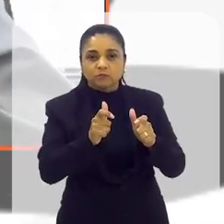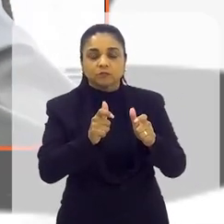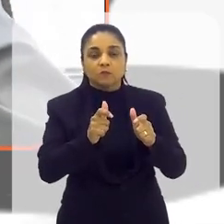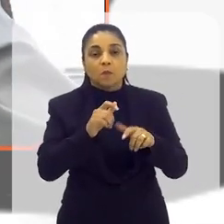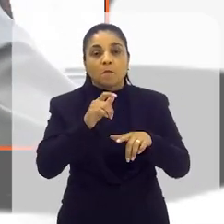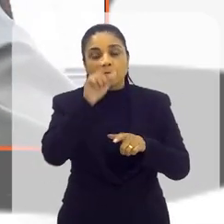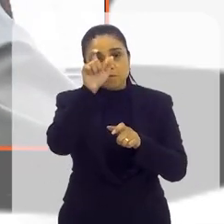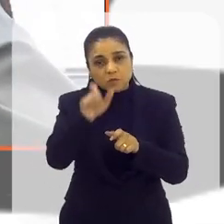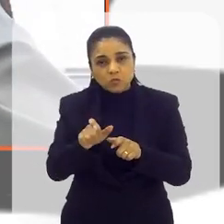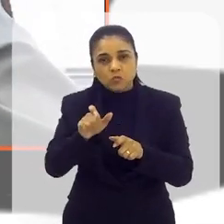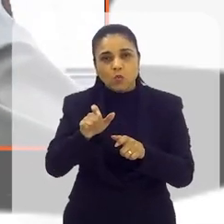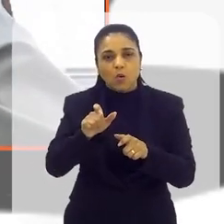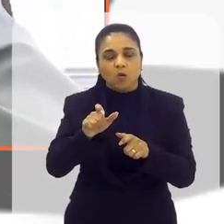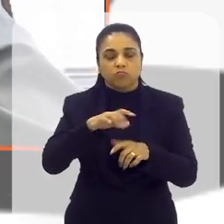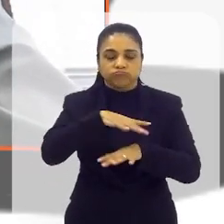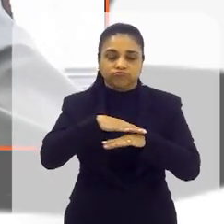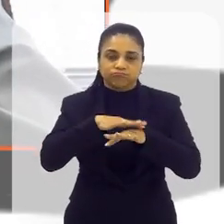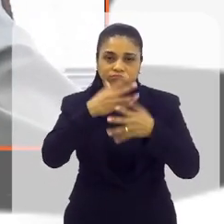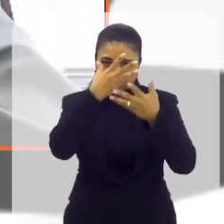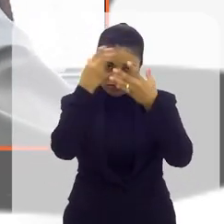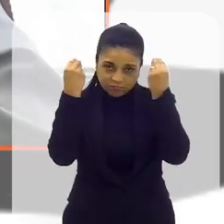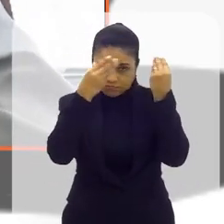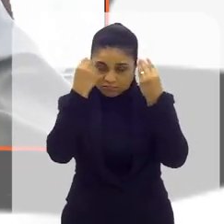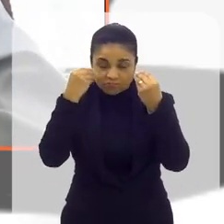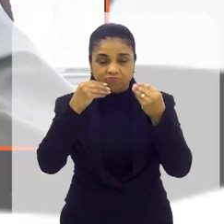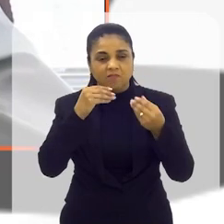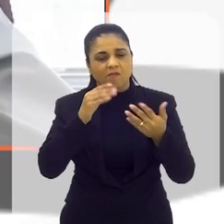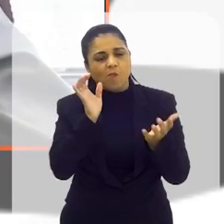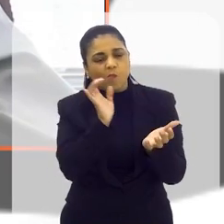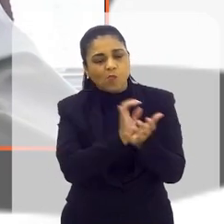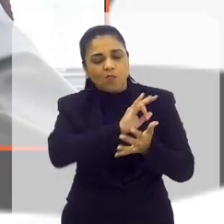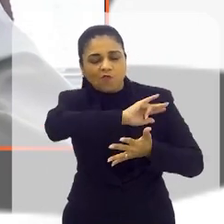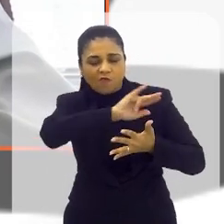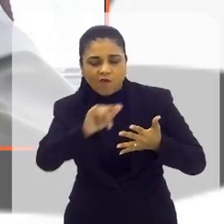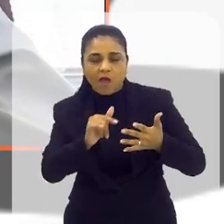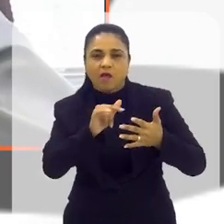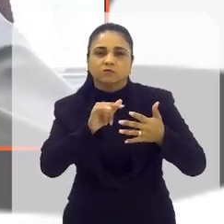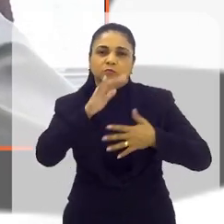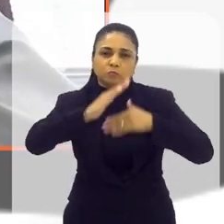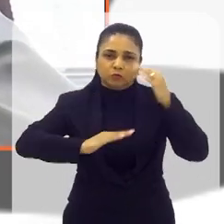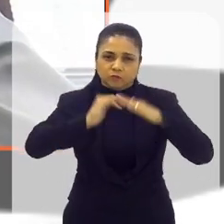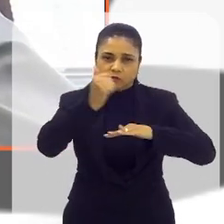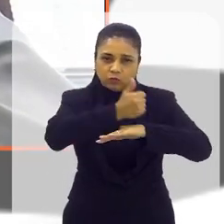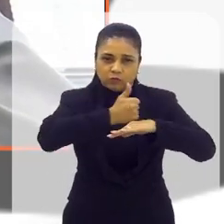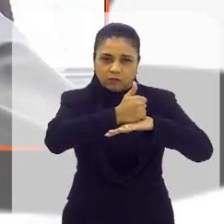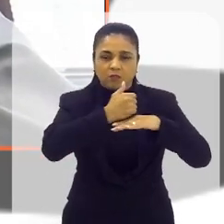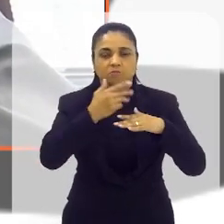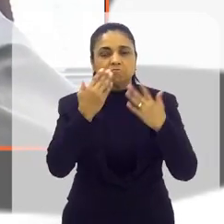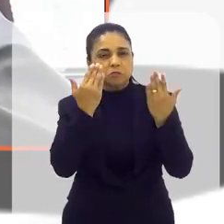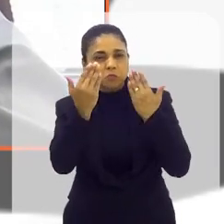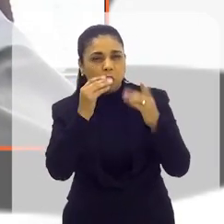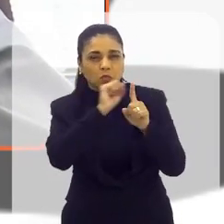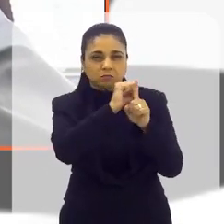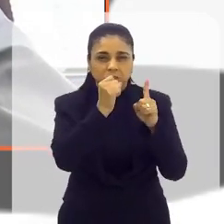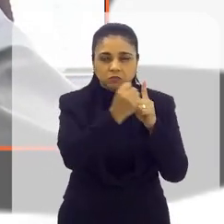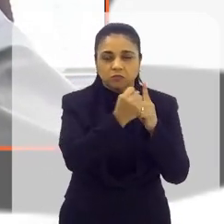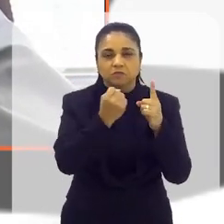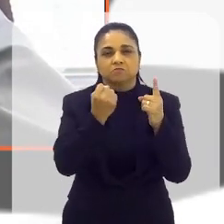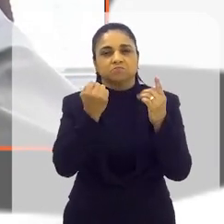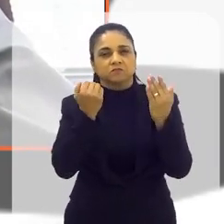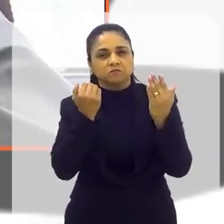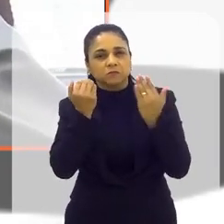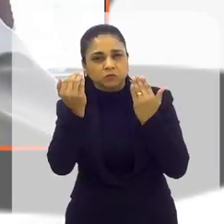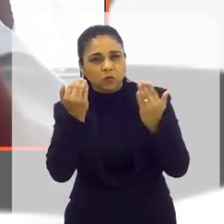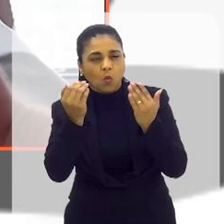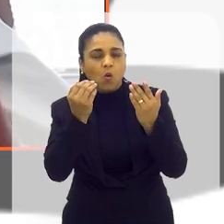Uma equipe multidisciplinar, assistente social, psicólogo, fisioterapeuta, terapeuta